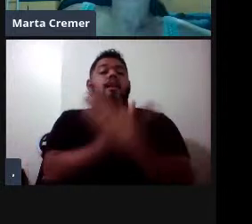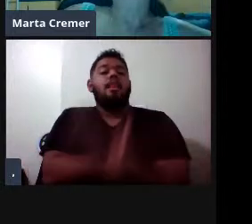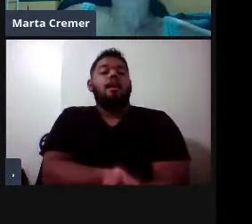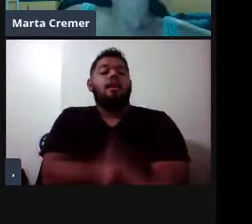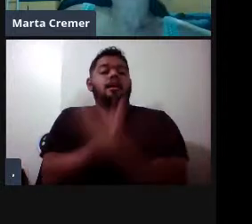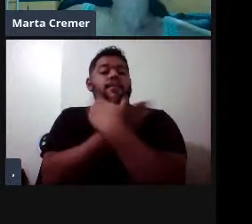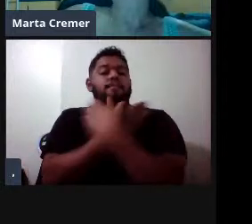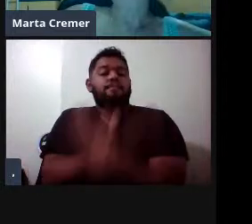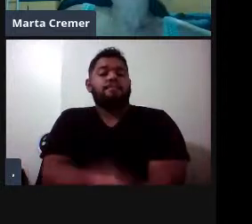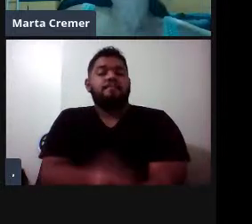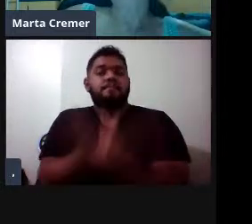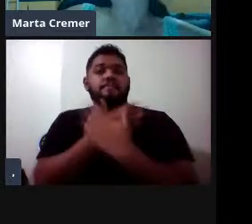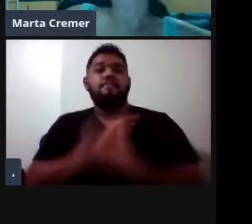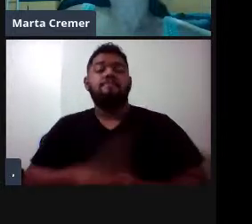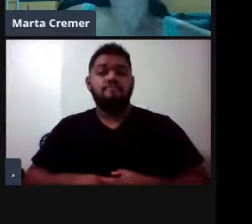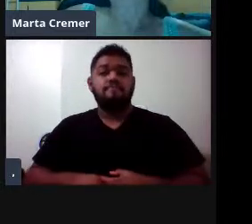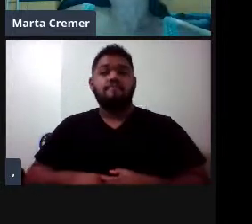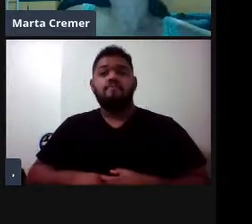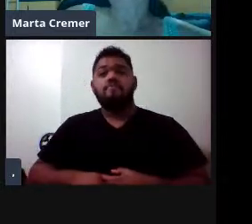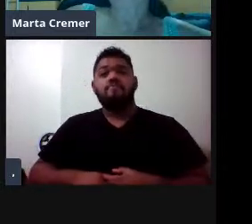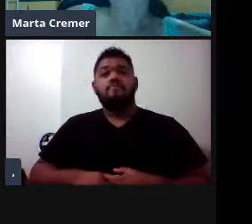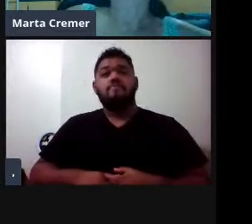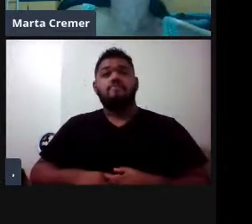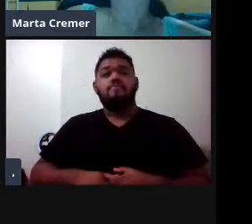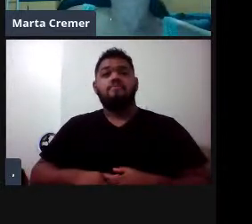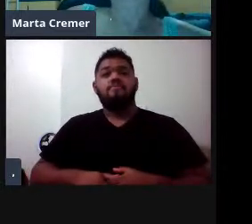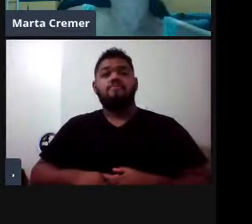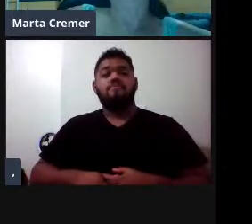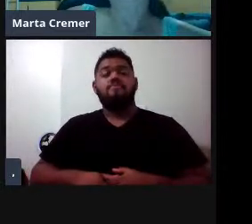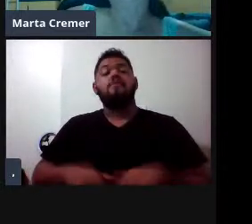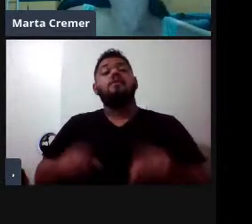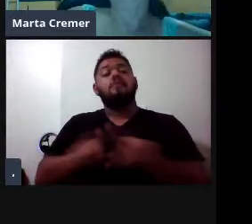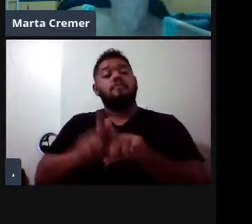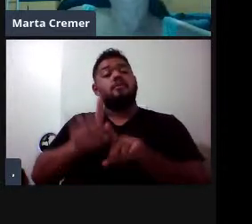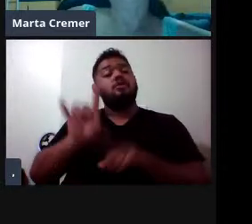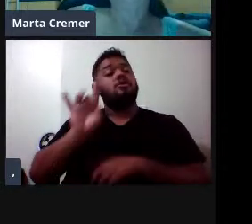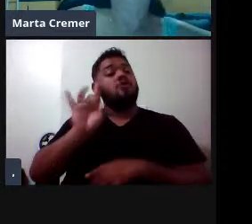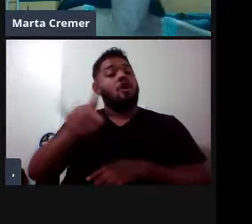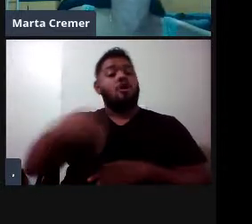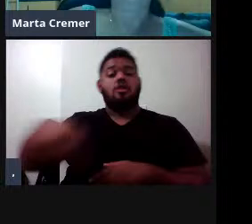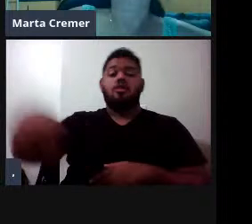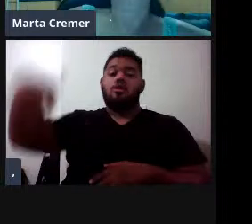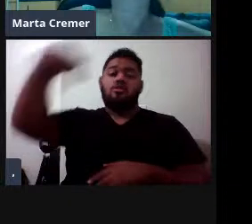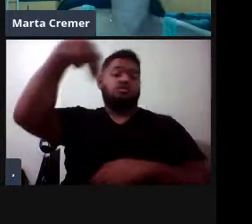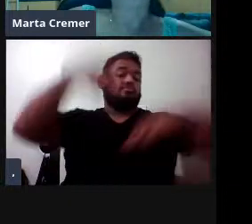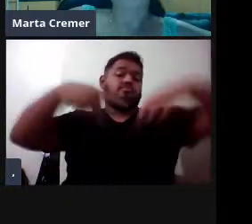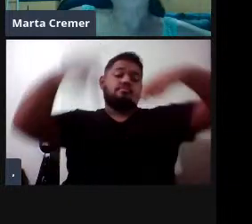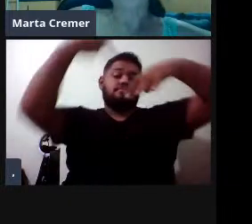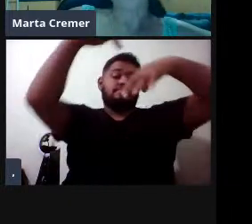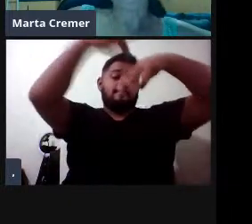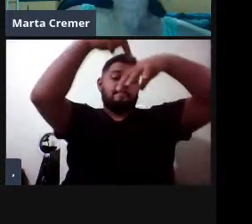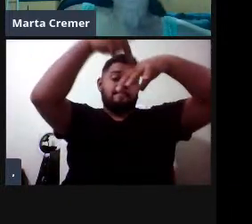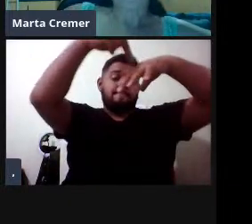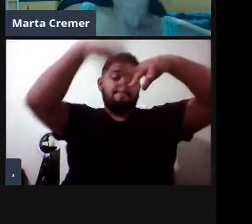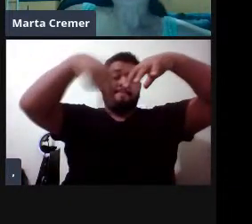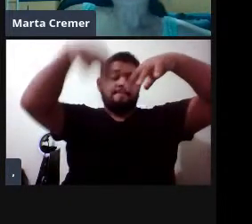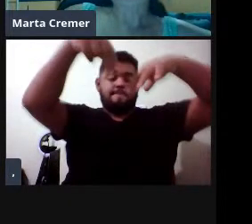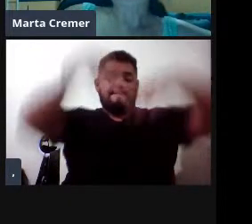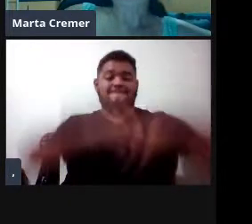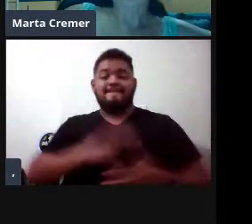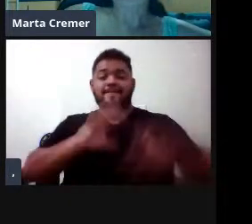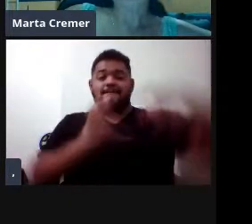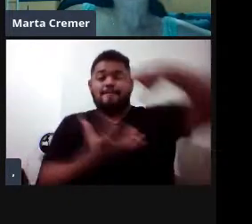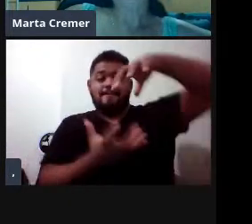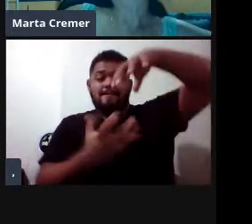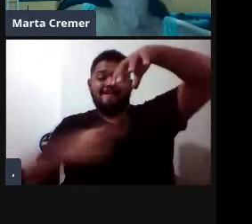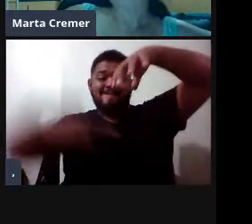e são restritos também, então, ao hemisfério norte, né, as regiões polares do hemisfério norte. E na